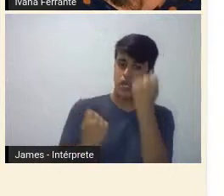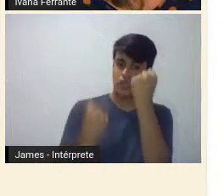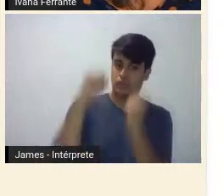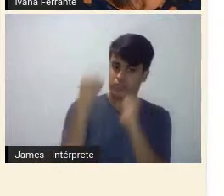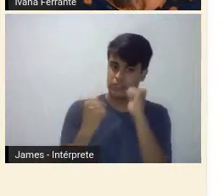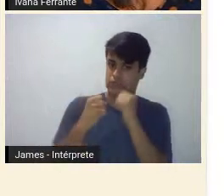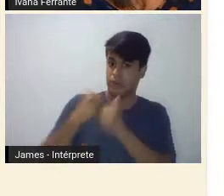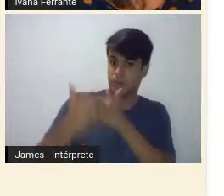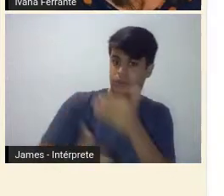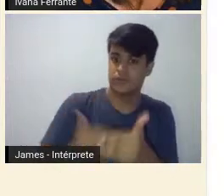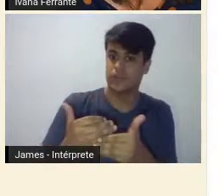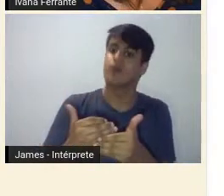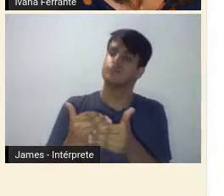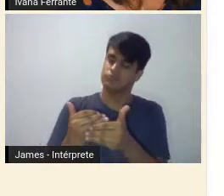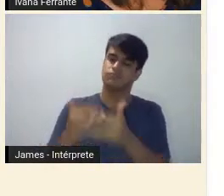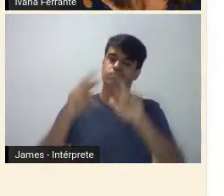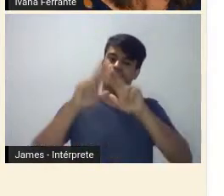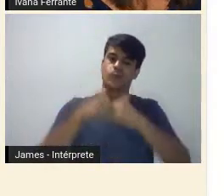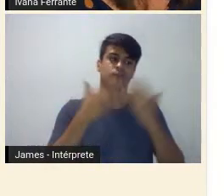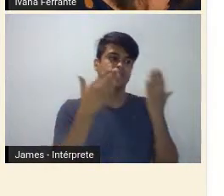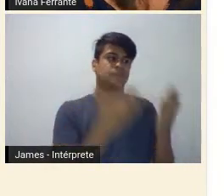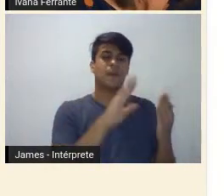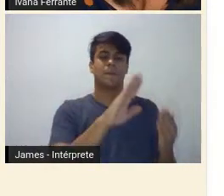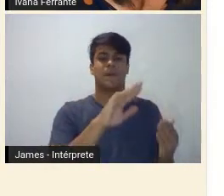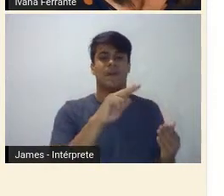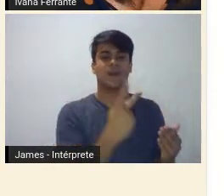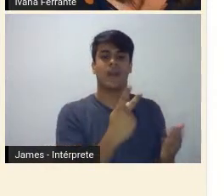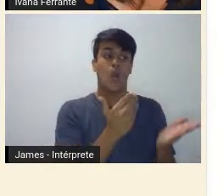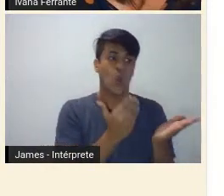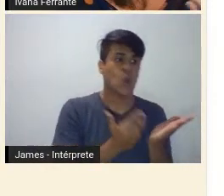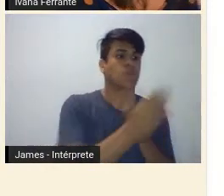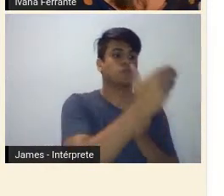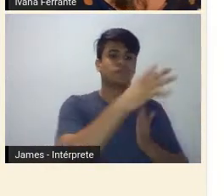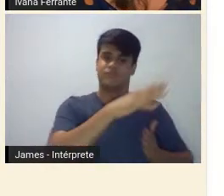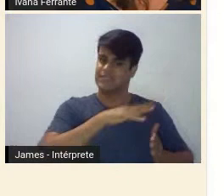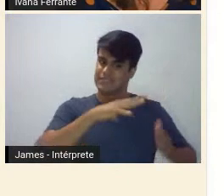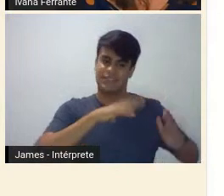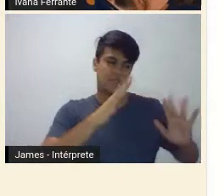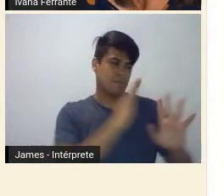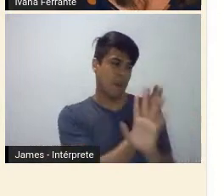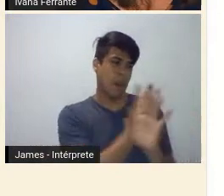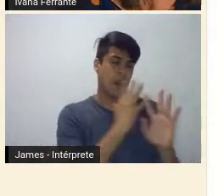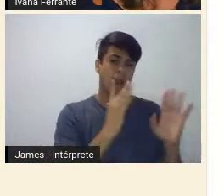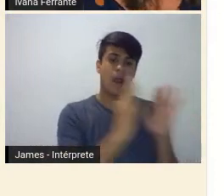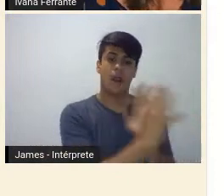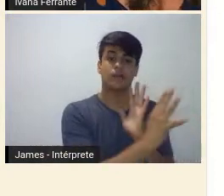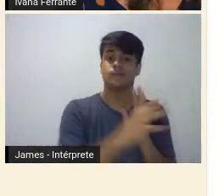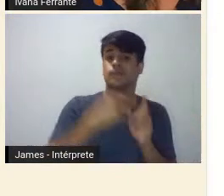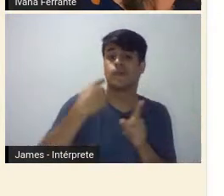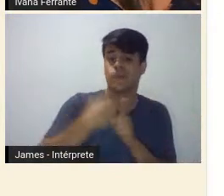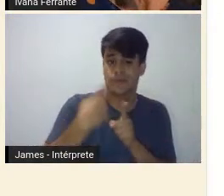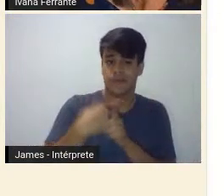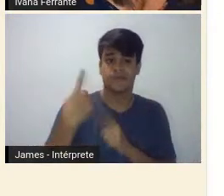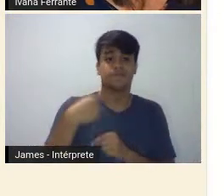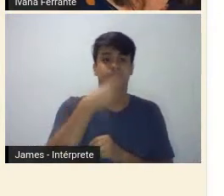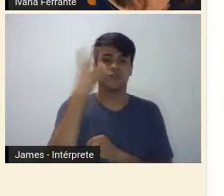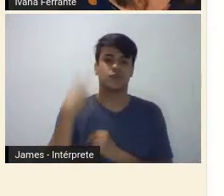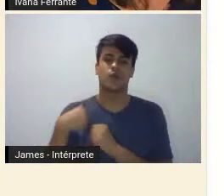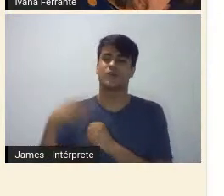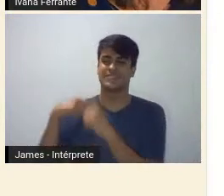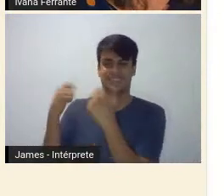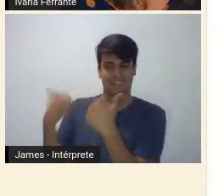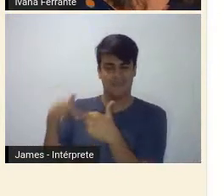Belo Horizonte nasceu cosmopolita, porque foi uma cidade povoada por burocrata de ouro preto, por